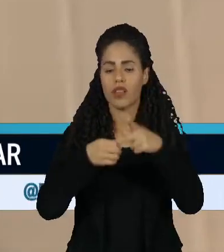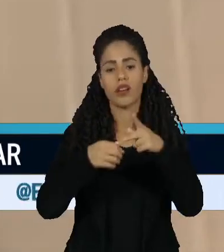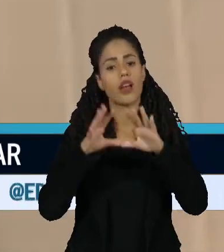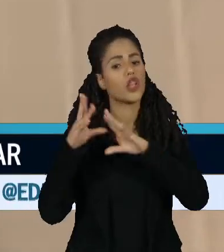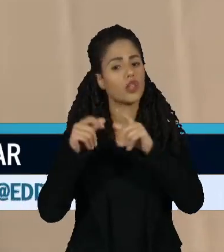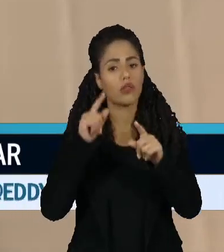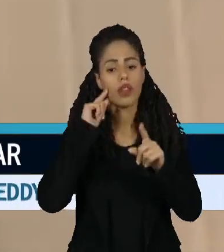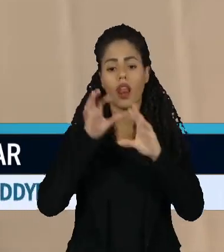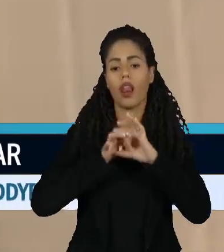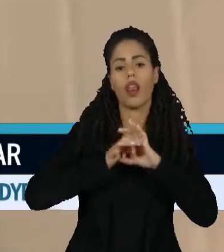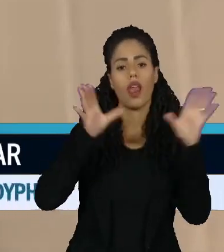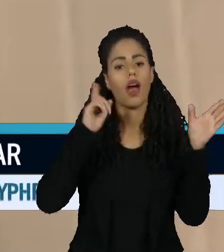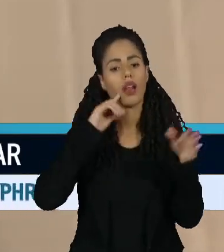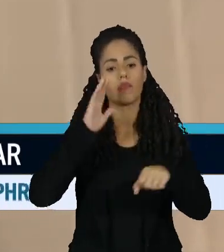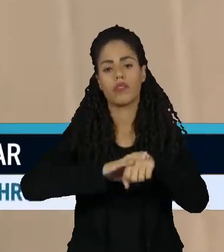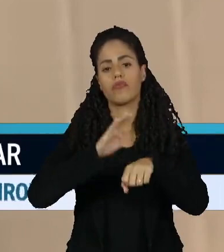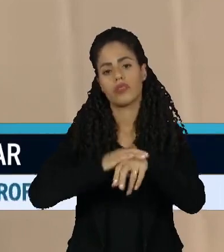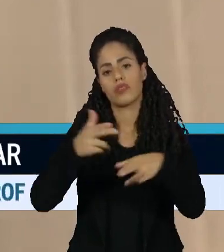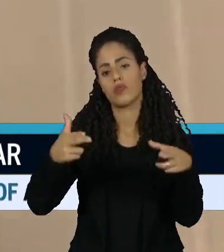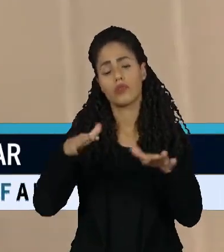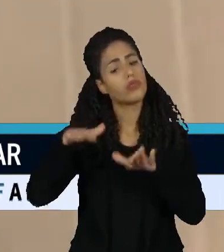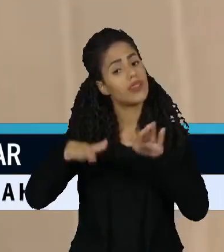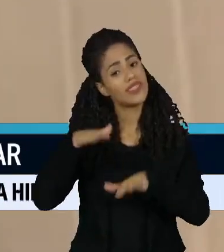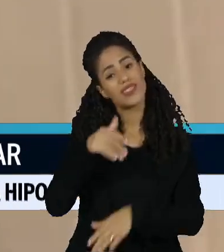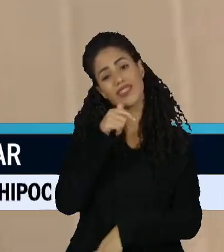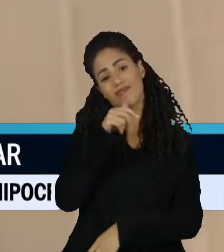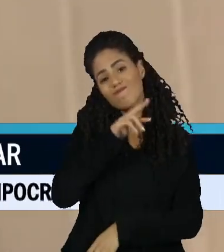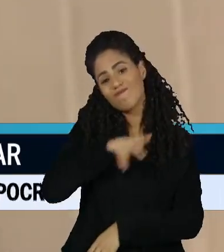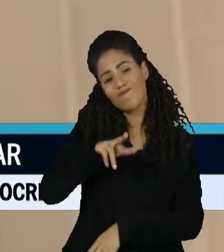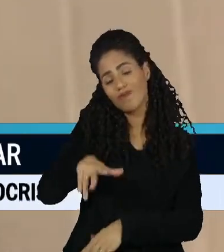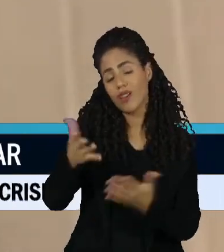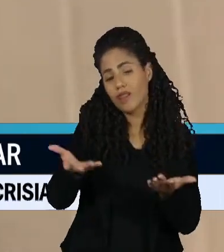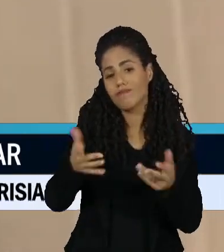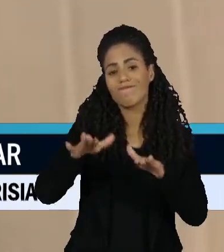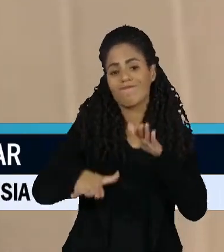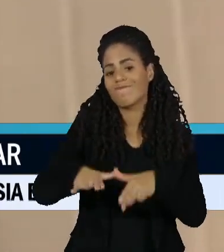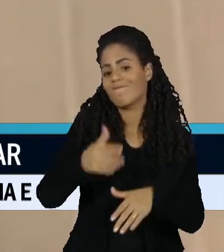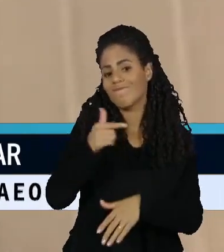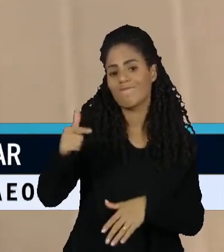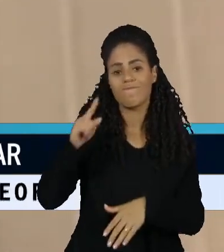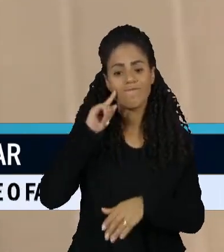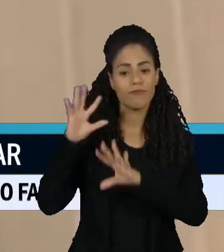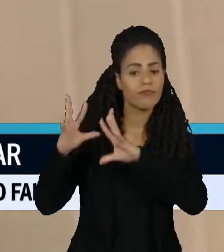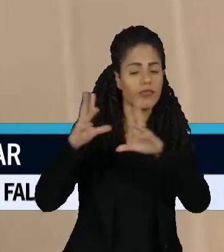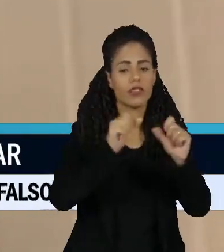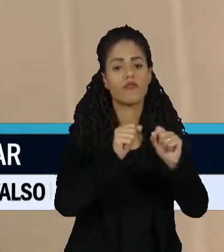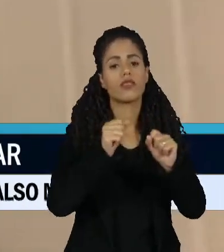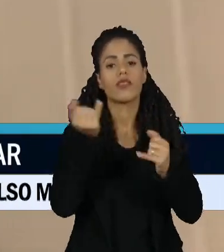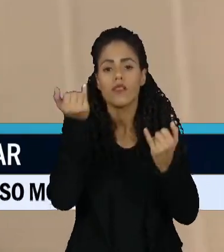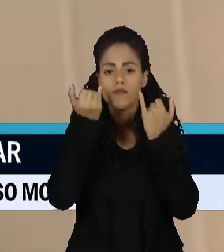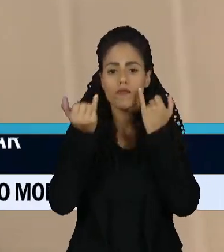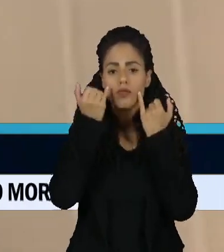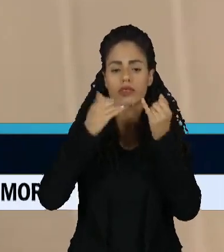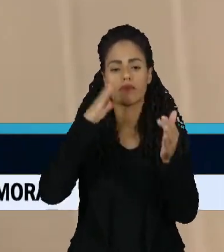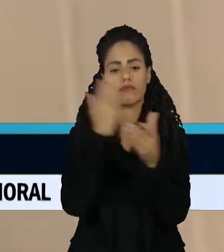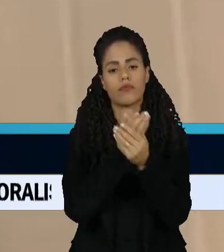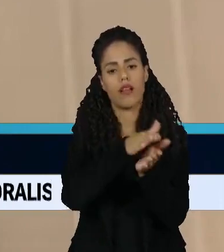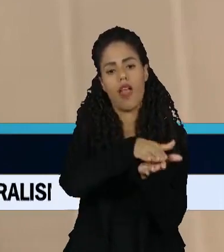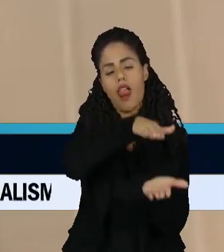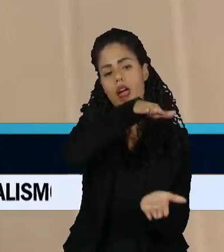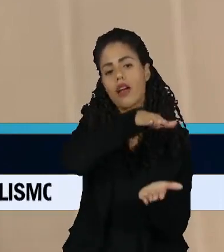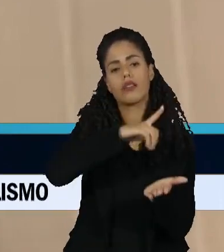disponíveis ali para acatar todos aqueles encaminhamentos que são dados